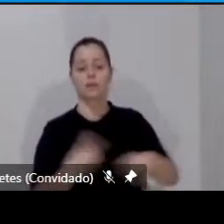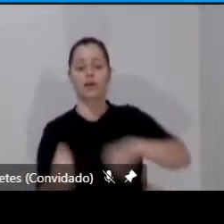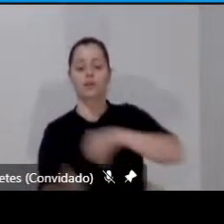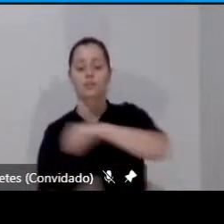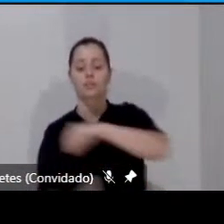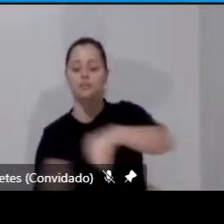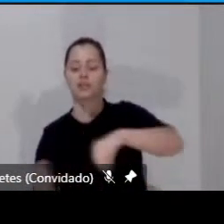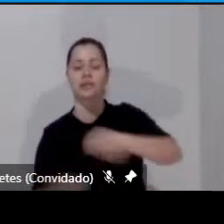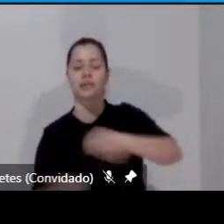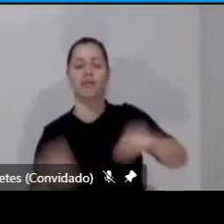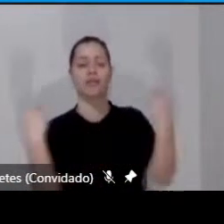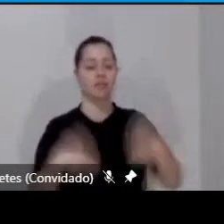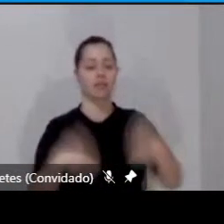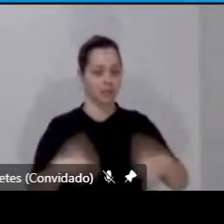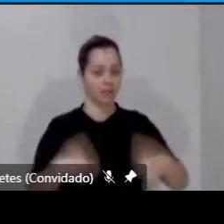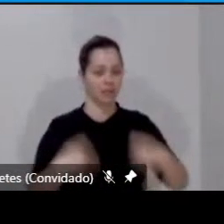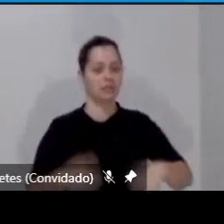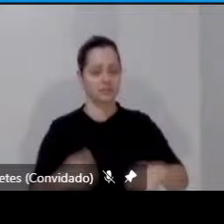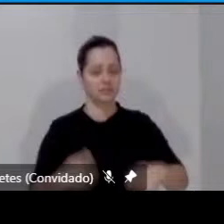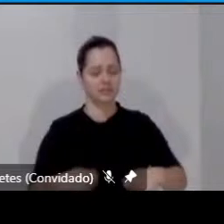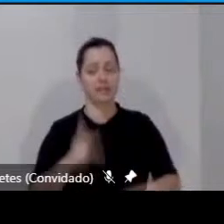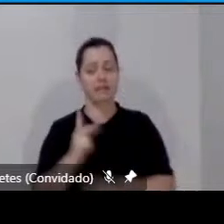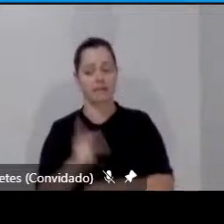ao mesmo tempo